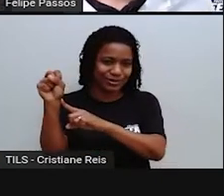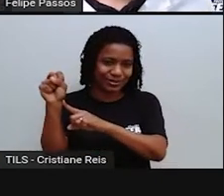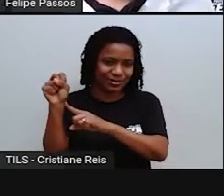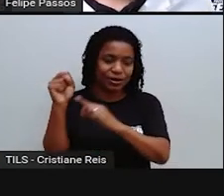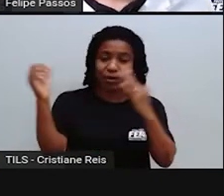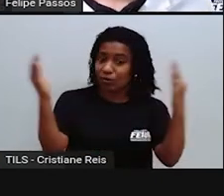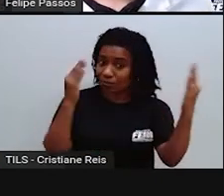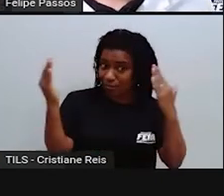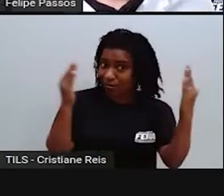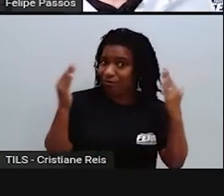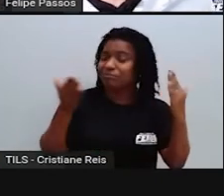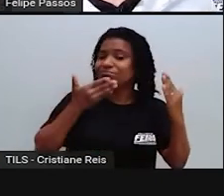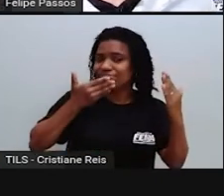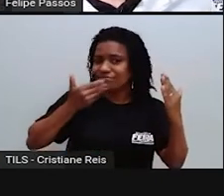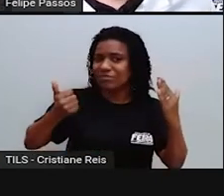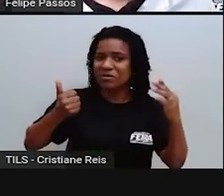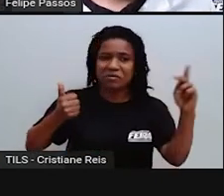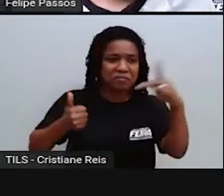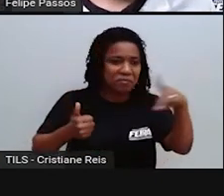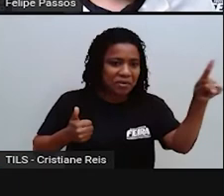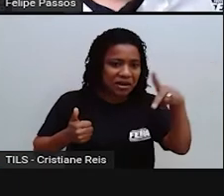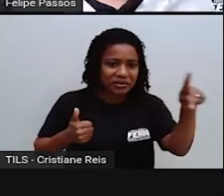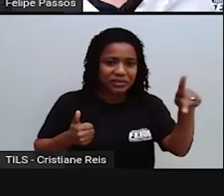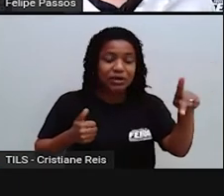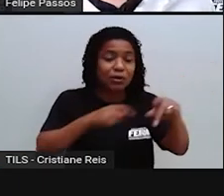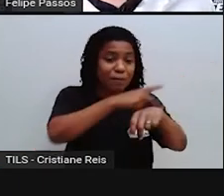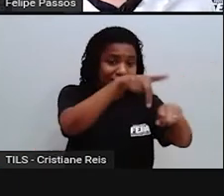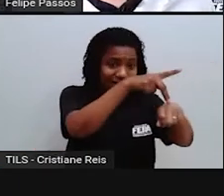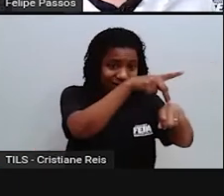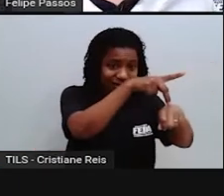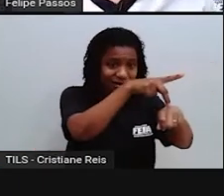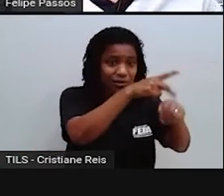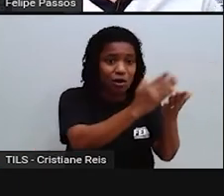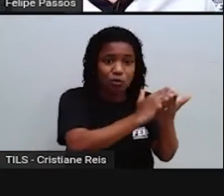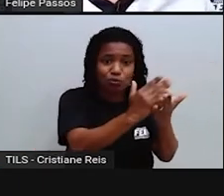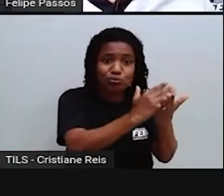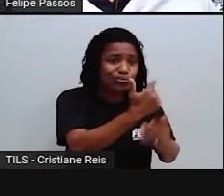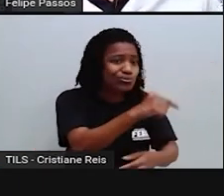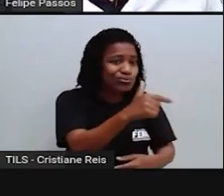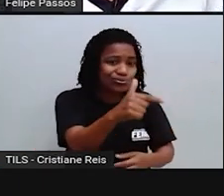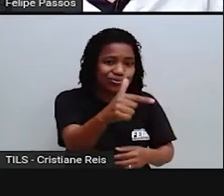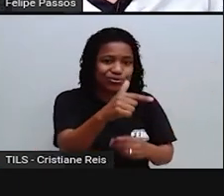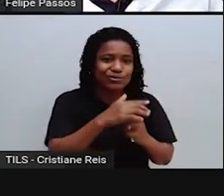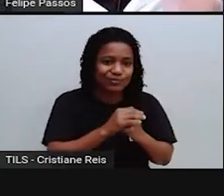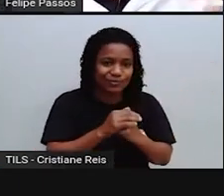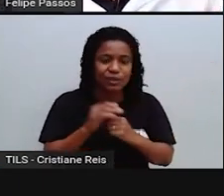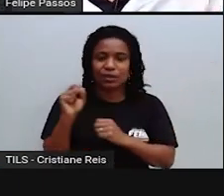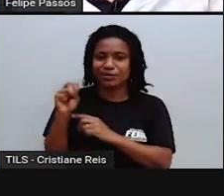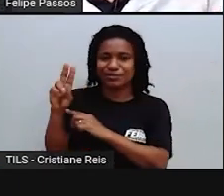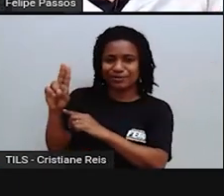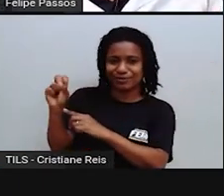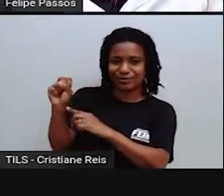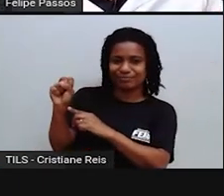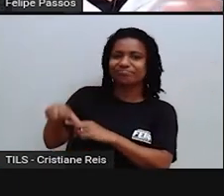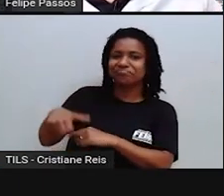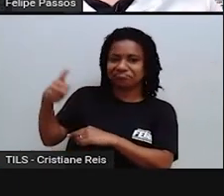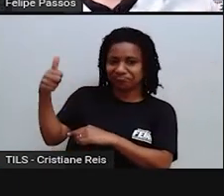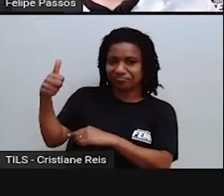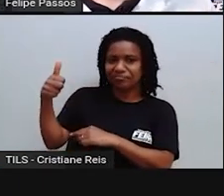a gente está no céu. Diversas outras frentes de combate à falta de saúde, a coisas, itens,